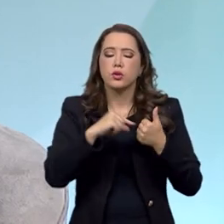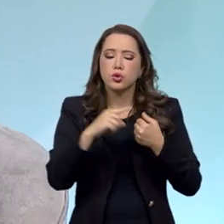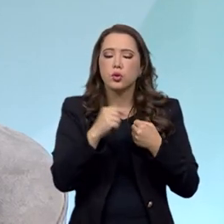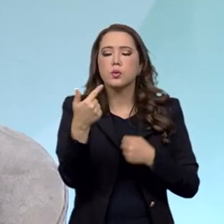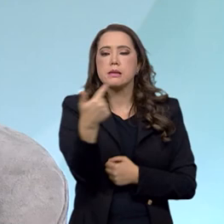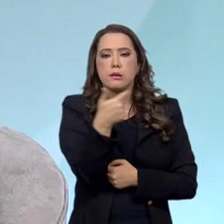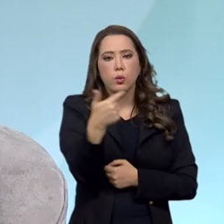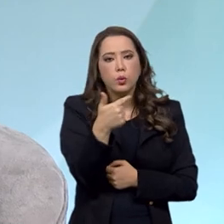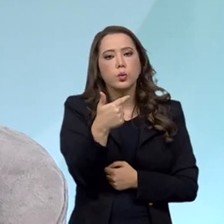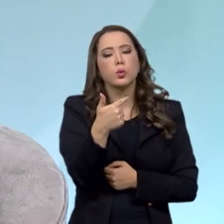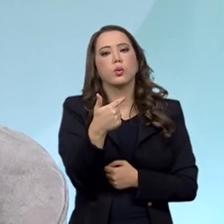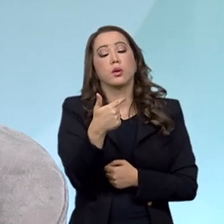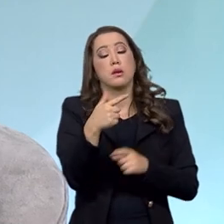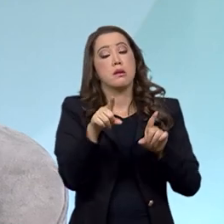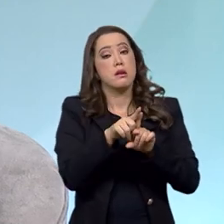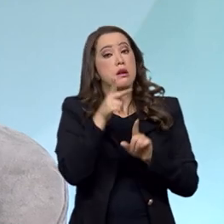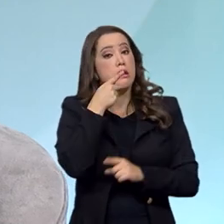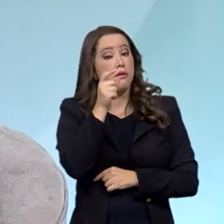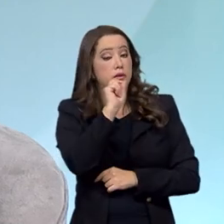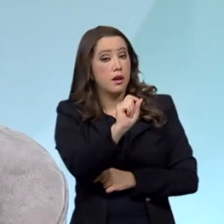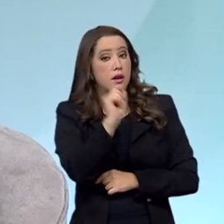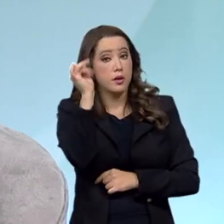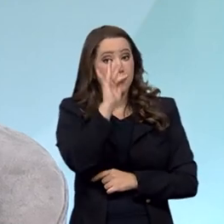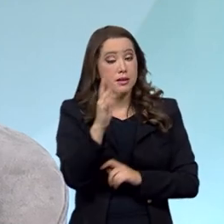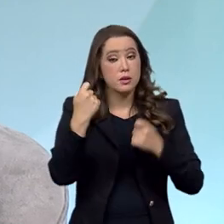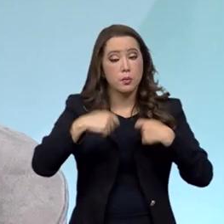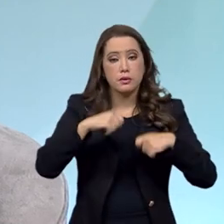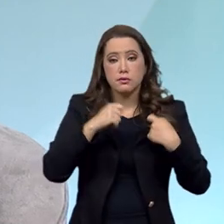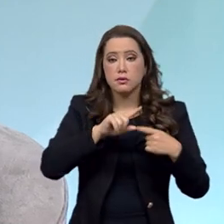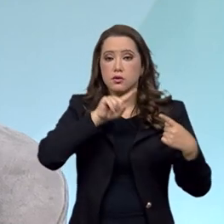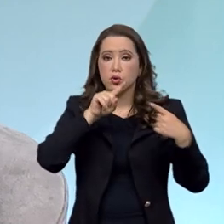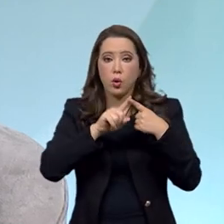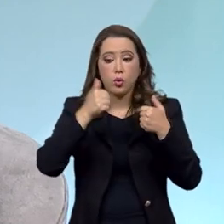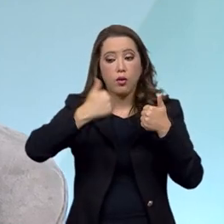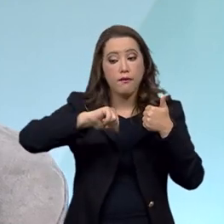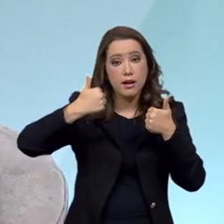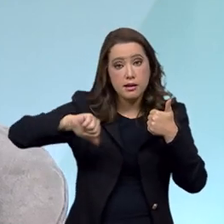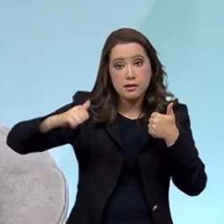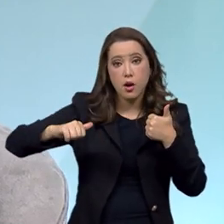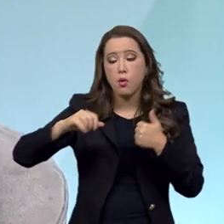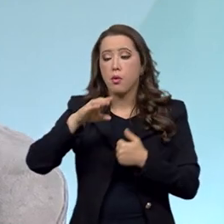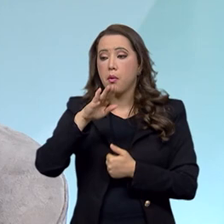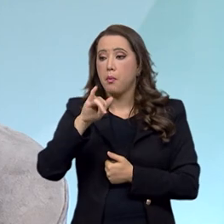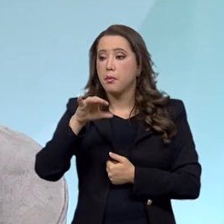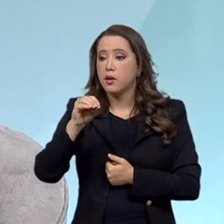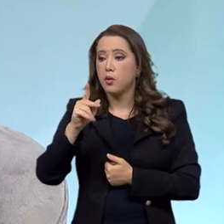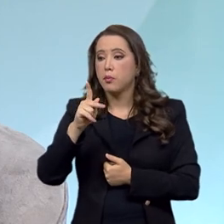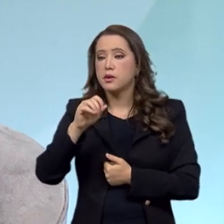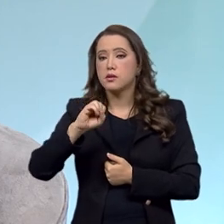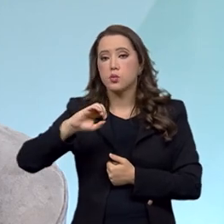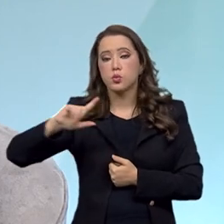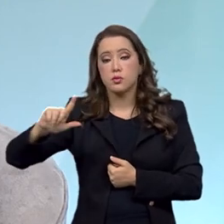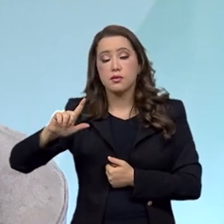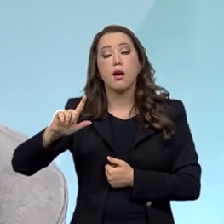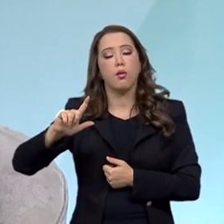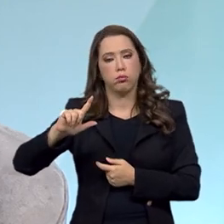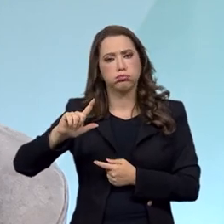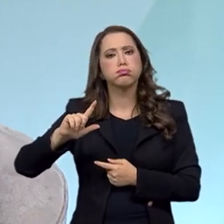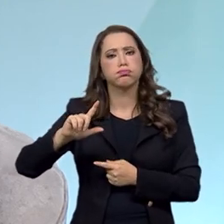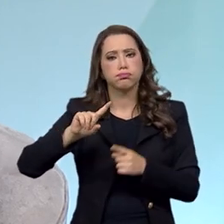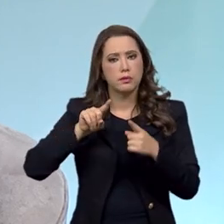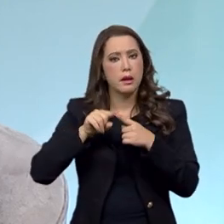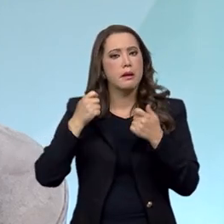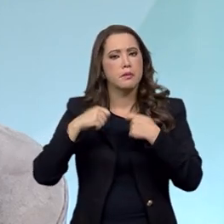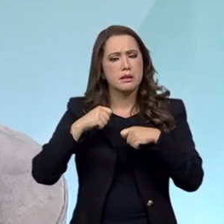que diz que o Brasil deve adotar esse modelo da avaliação biopsicossocial, levando, portanto, em conta esses elementos